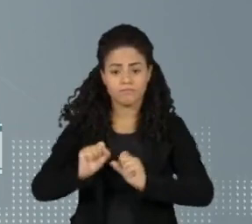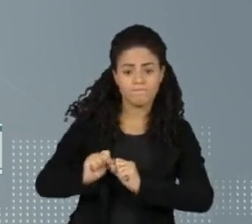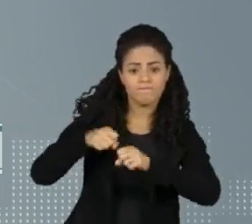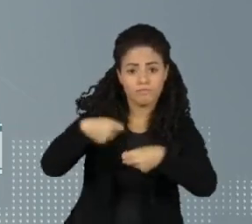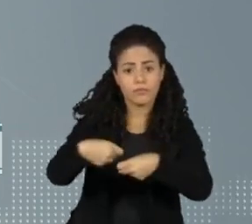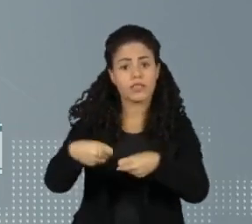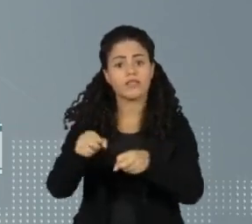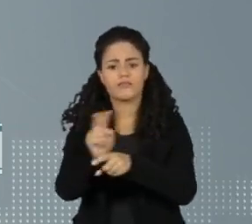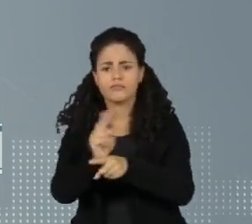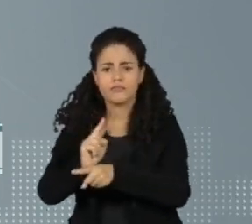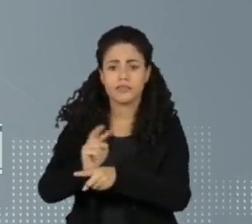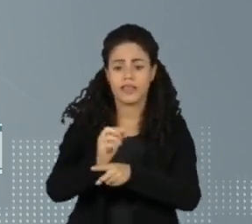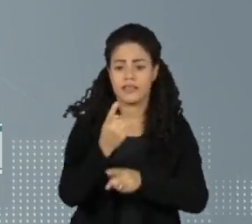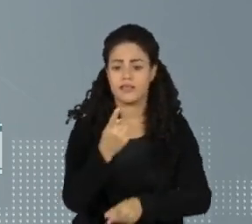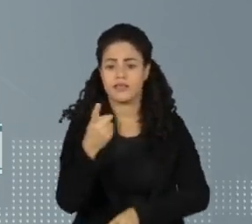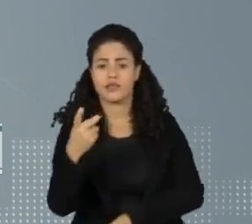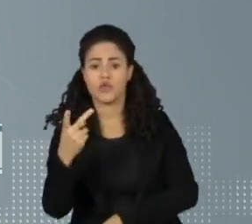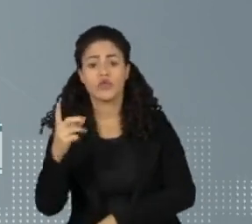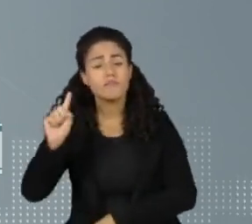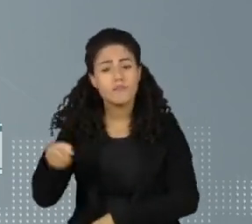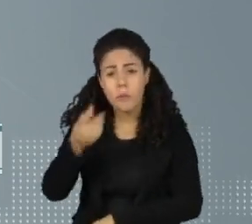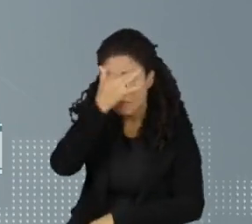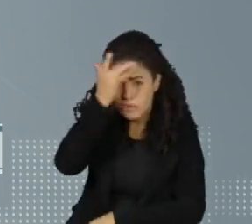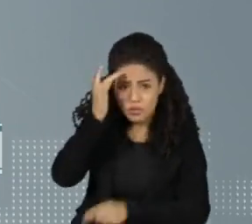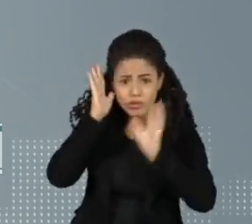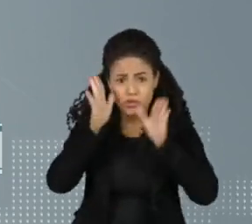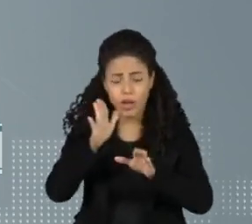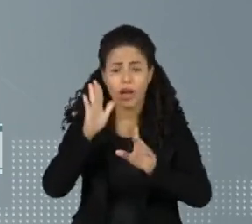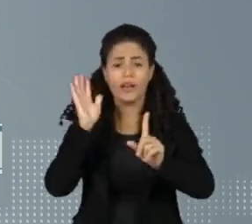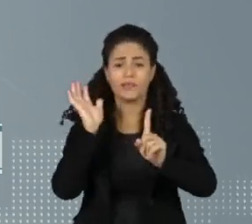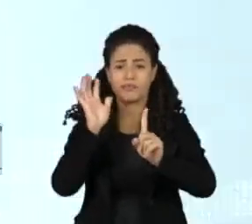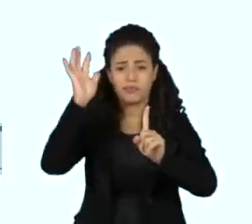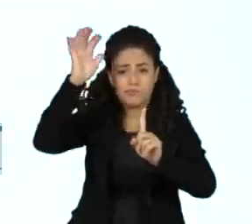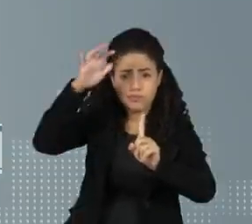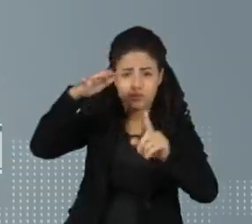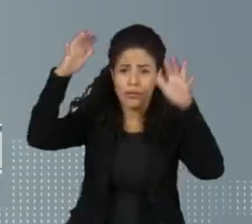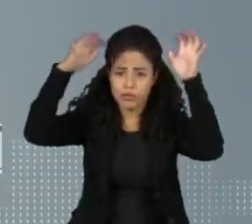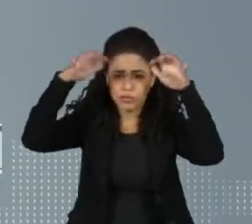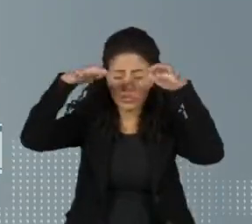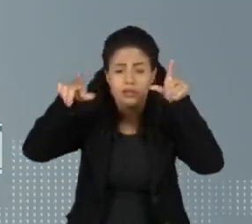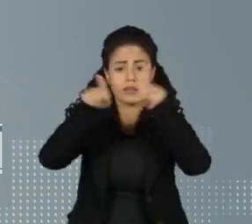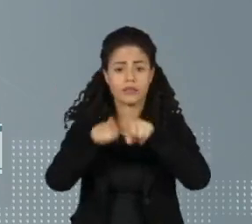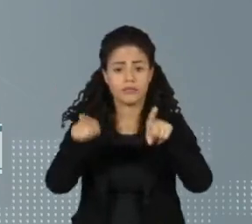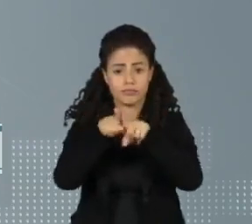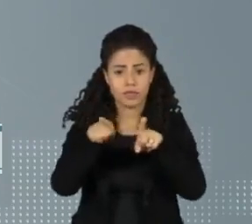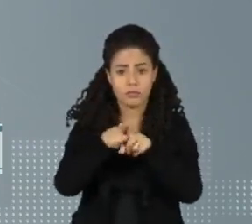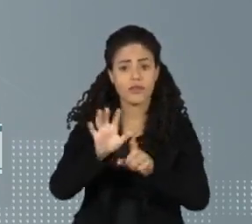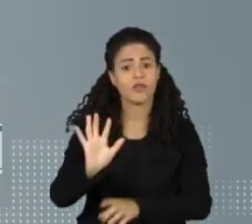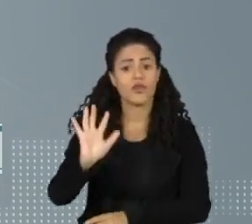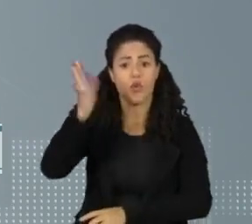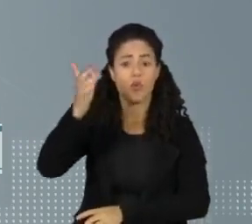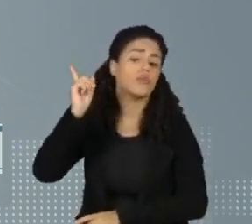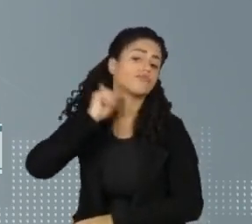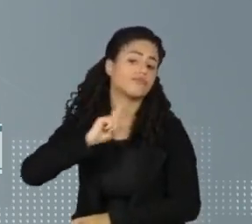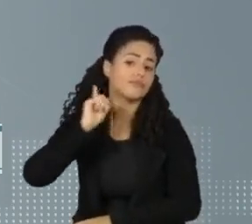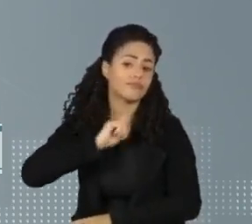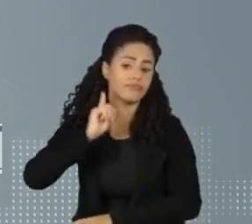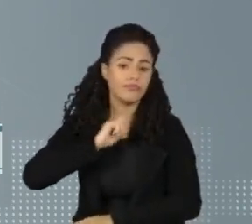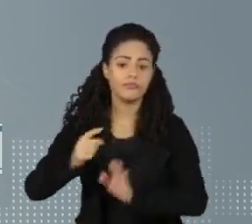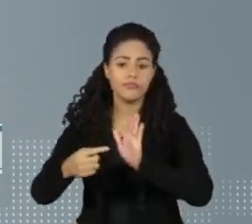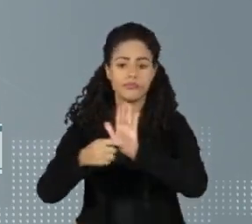Estado, cerca de 112 mil pessoas foram atingidas pelos temporais. Na região metropolitana de Belo Horizonte,